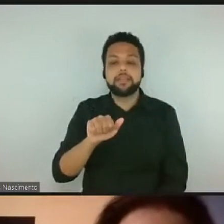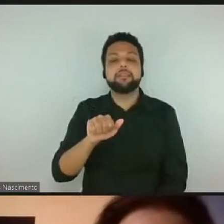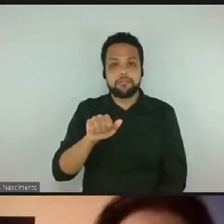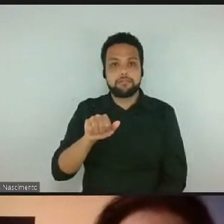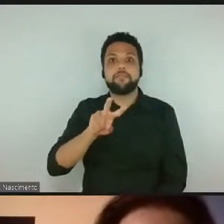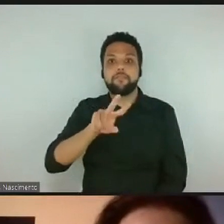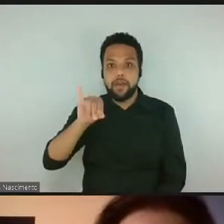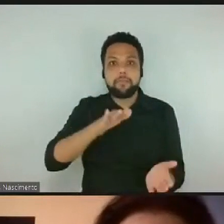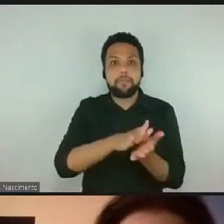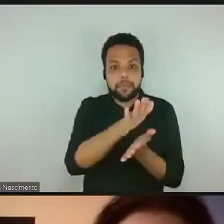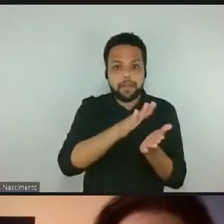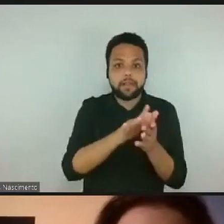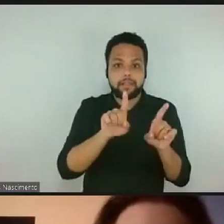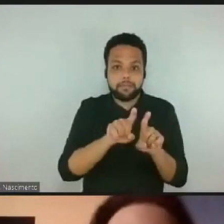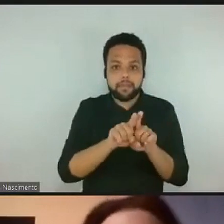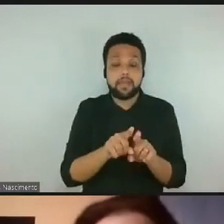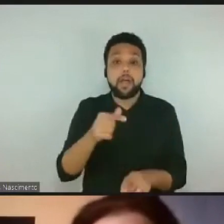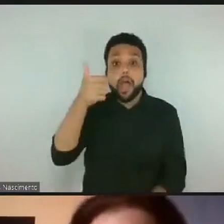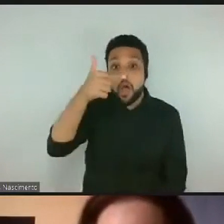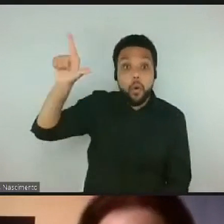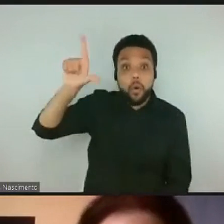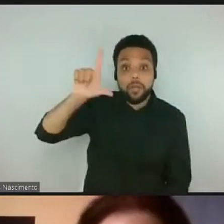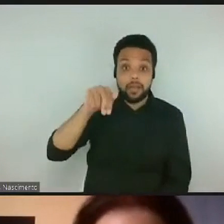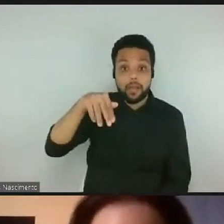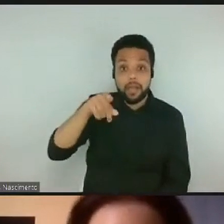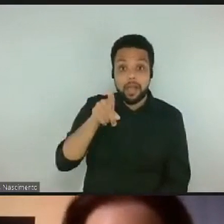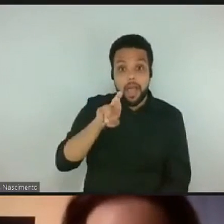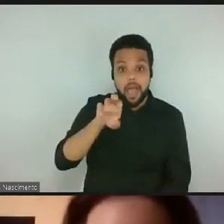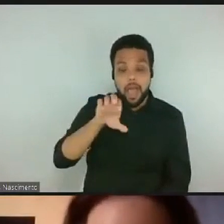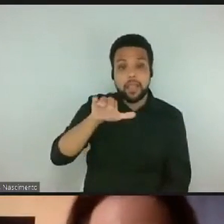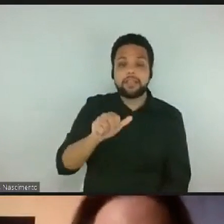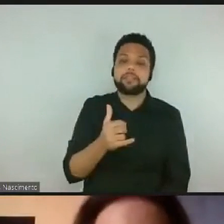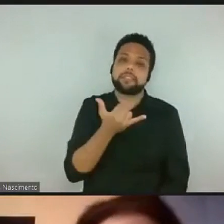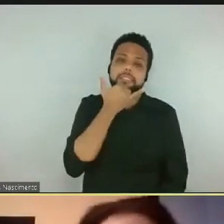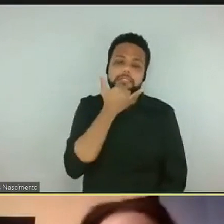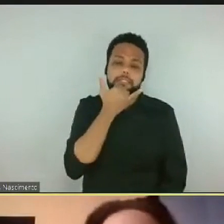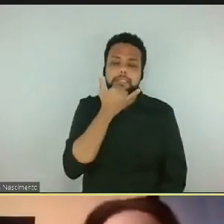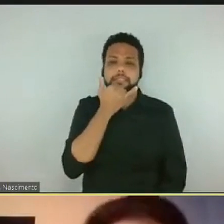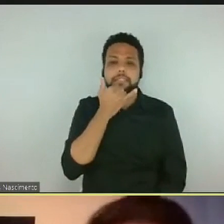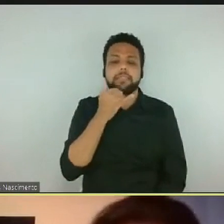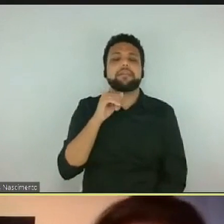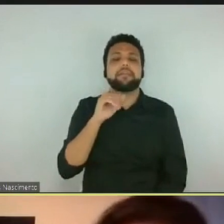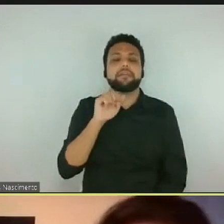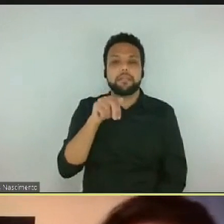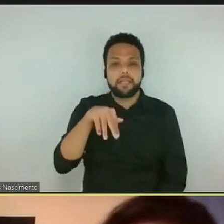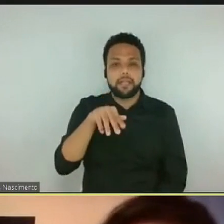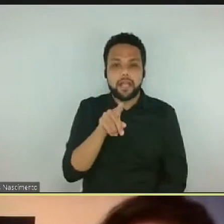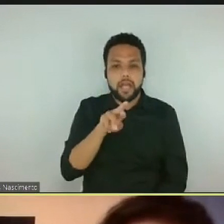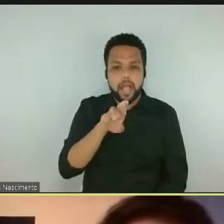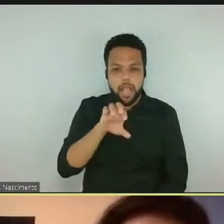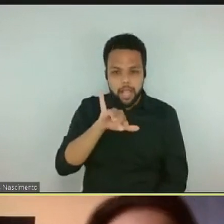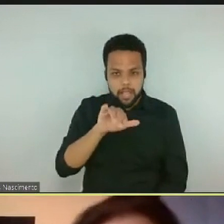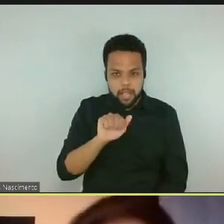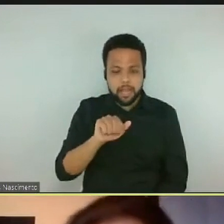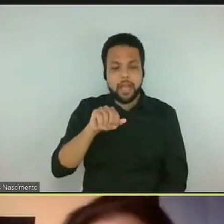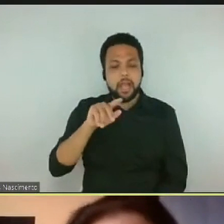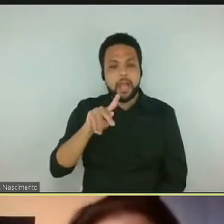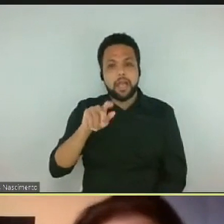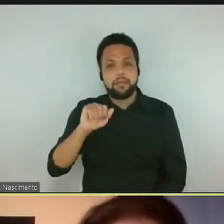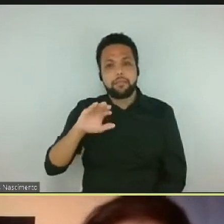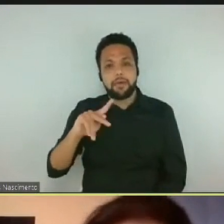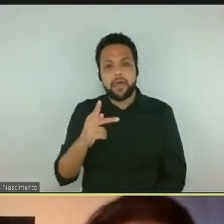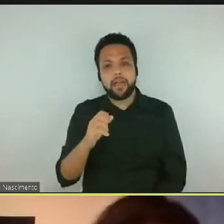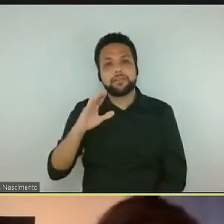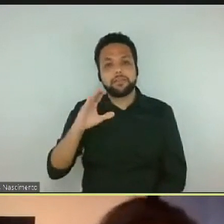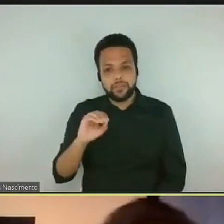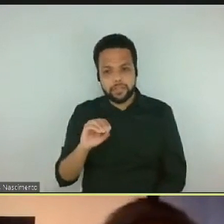preocupa. É outra Andrea. É outra Andrea. É Andrea. Pacheco. É André Pacheco. André Pacheco. Muito bom. Que bom, que bom que